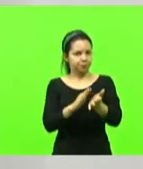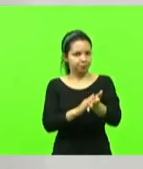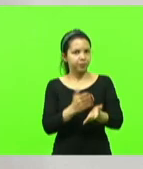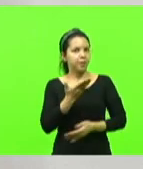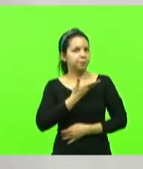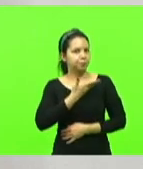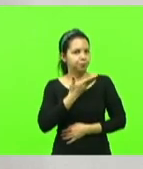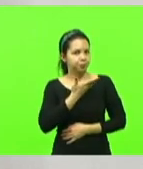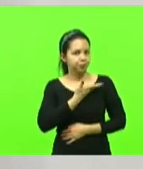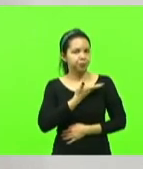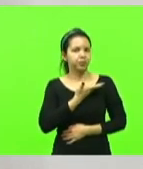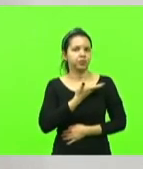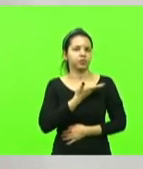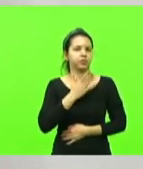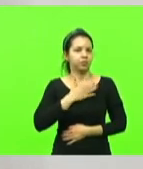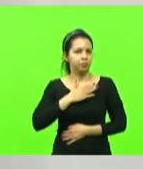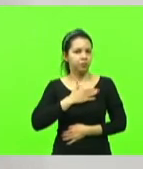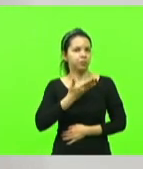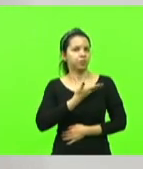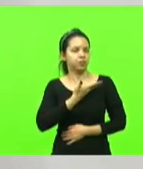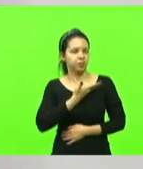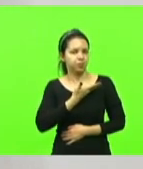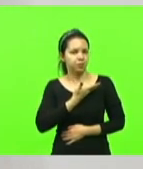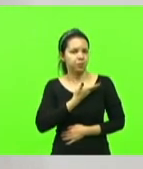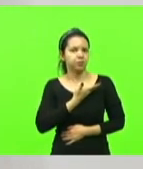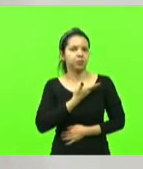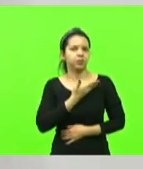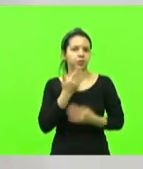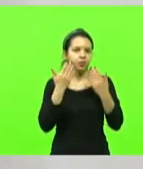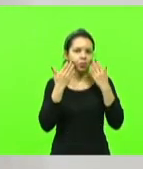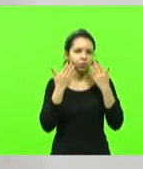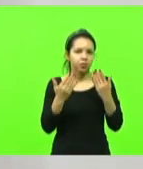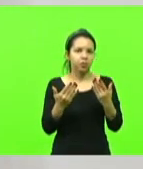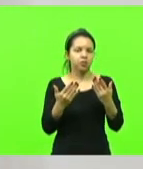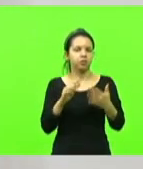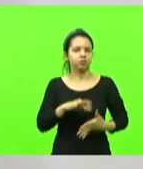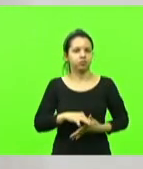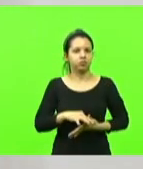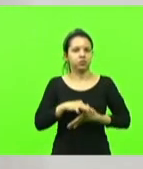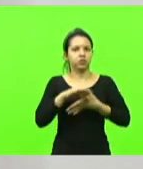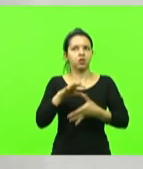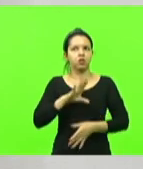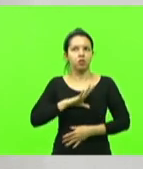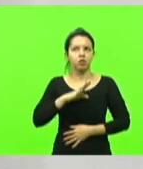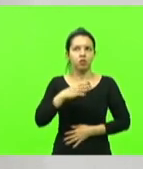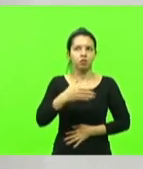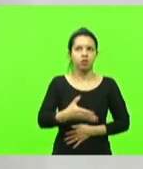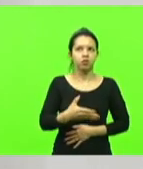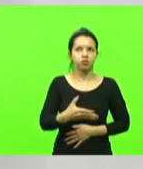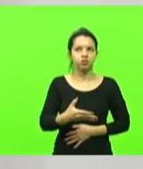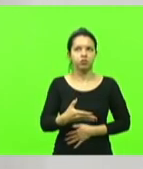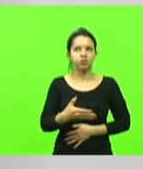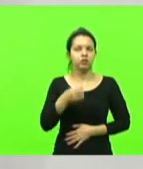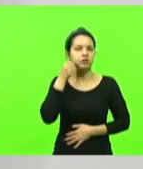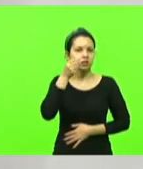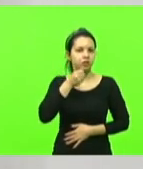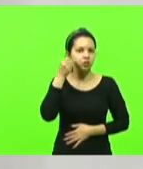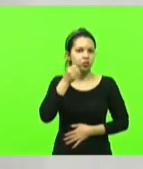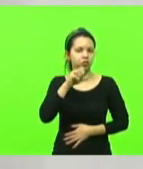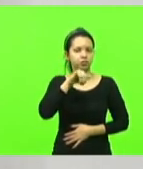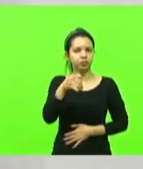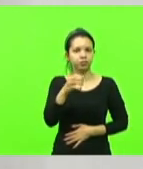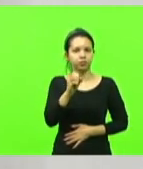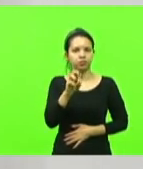amigo, meu amigo, que tem demonstrado ser um grande líder e corajoso, o senador Jorginho Melo.